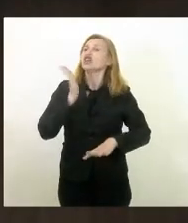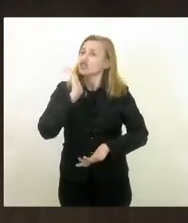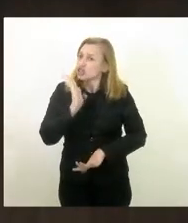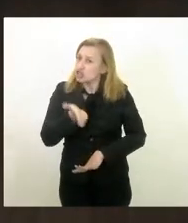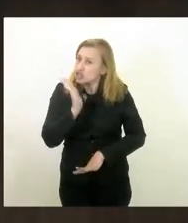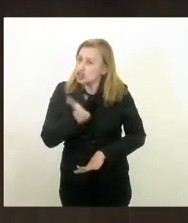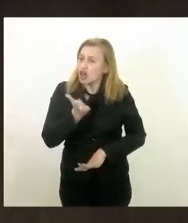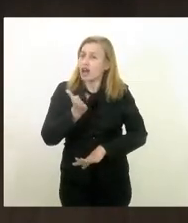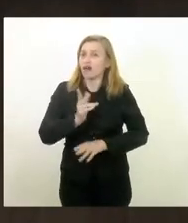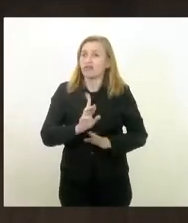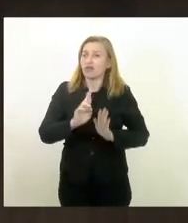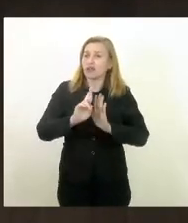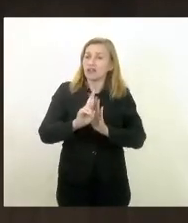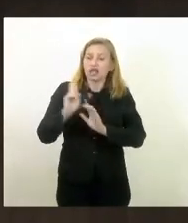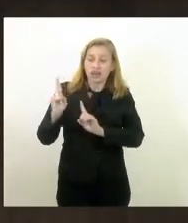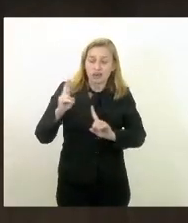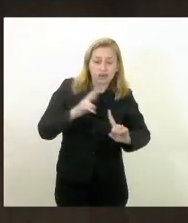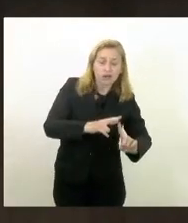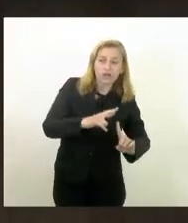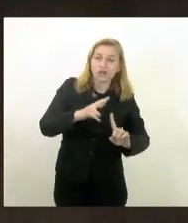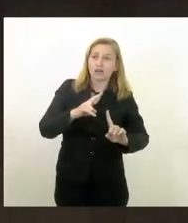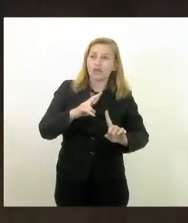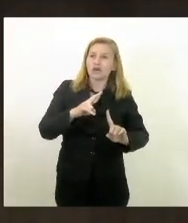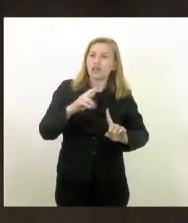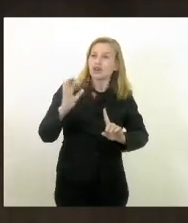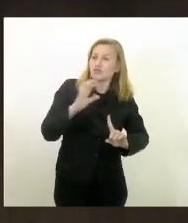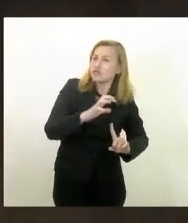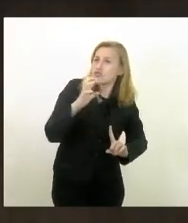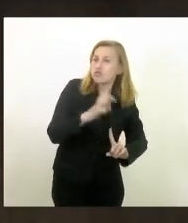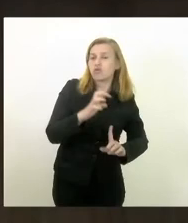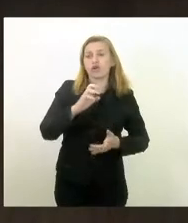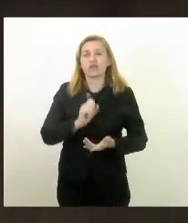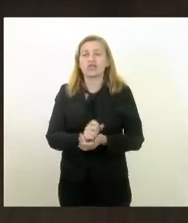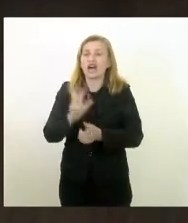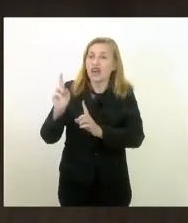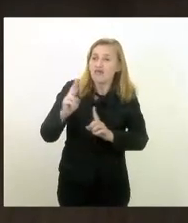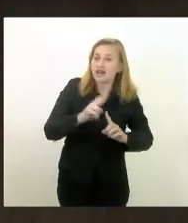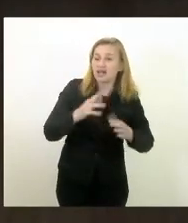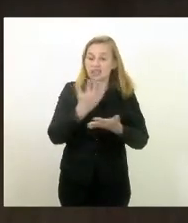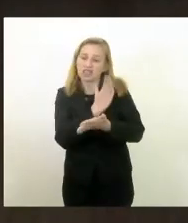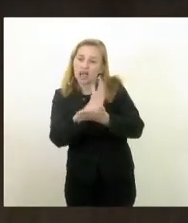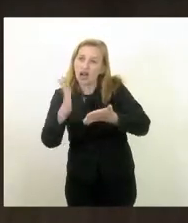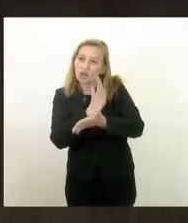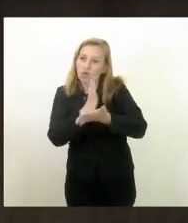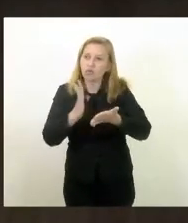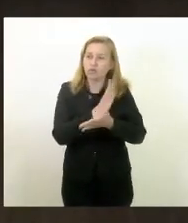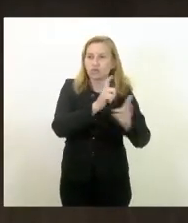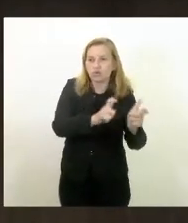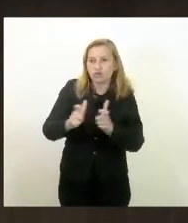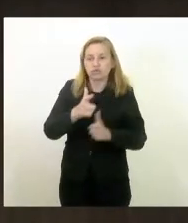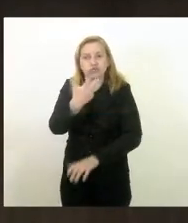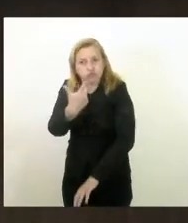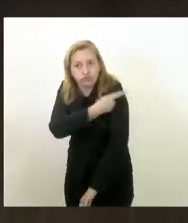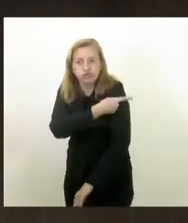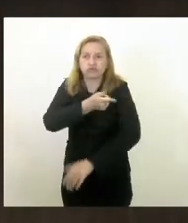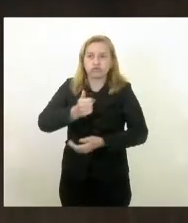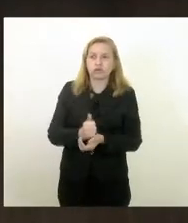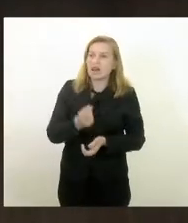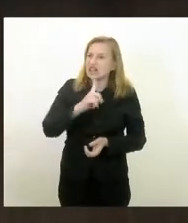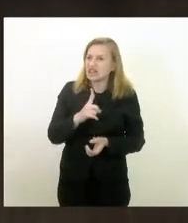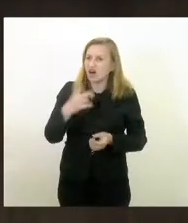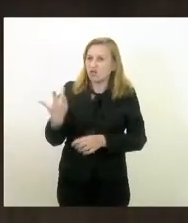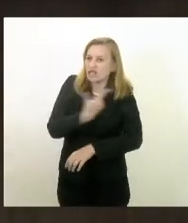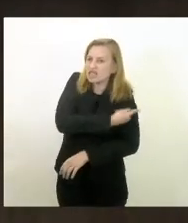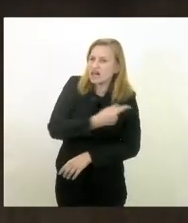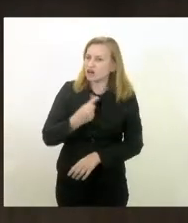reflexo já foi influência já foi referência em vacinação mundial não vacinar